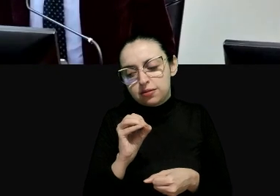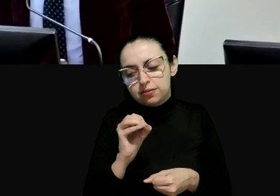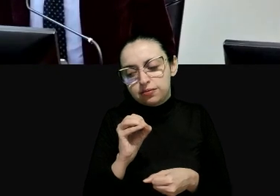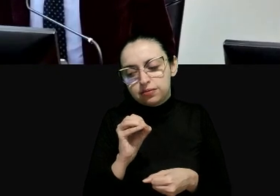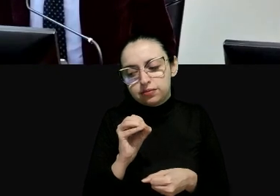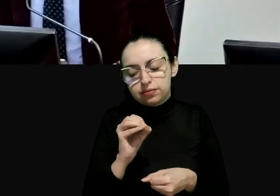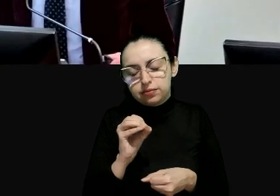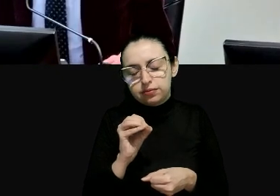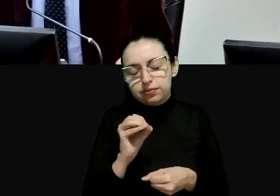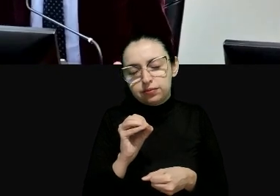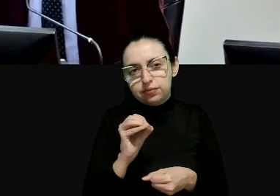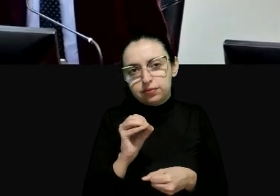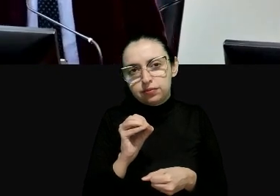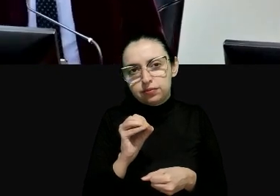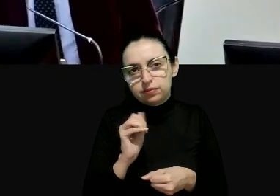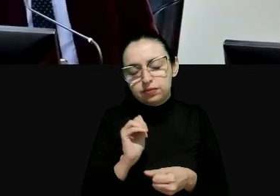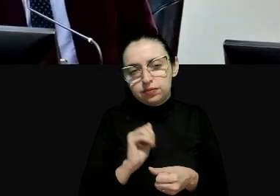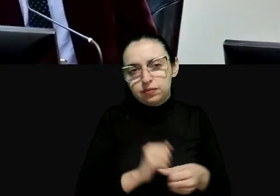dar